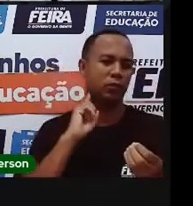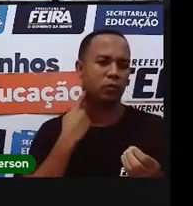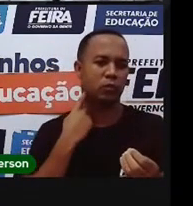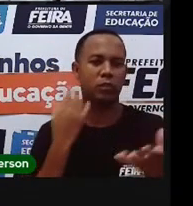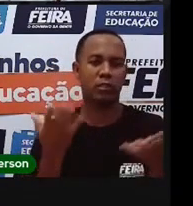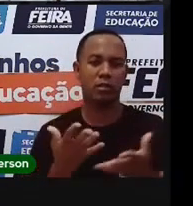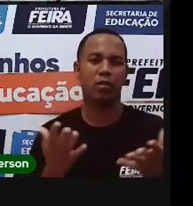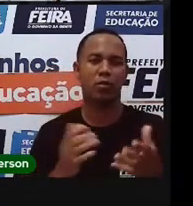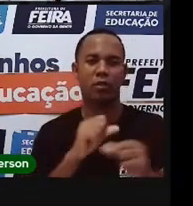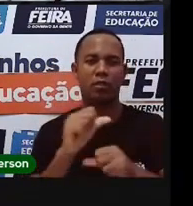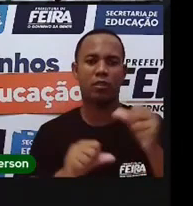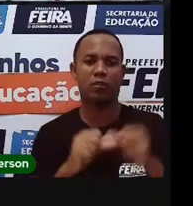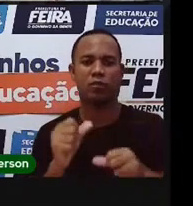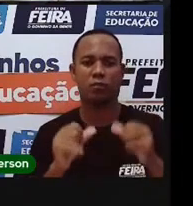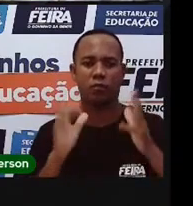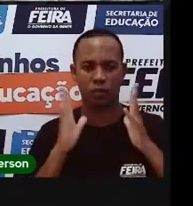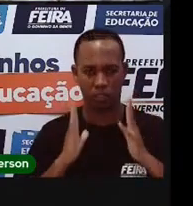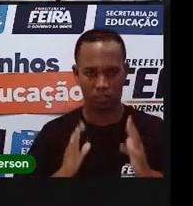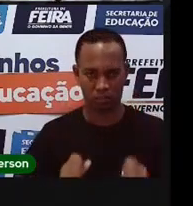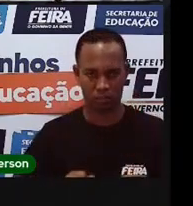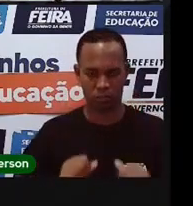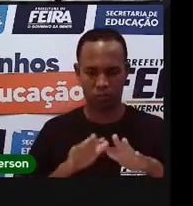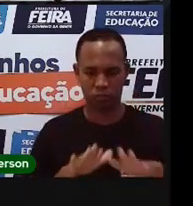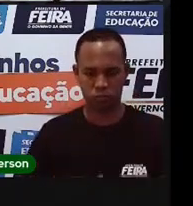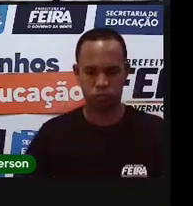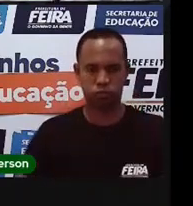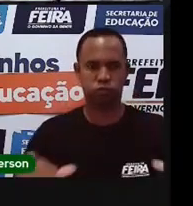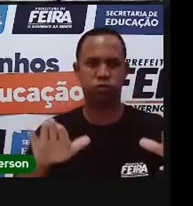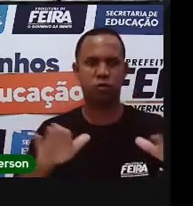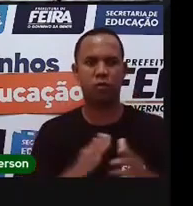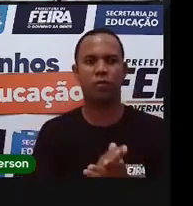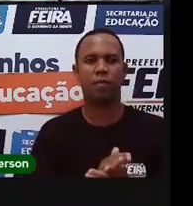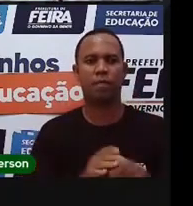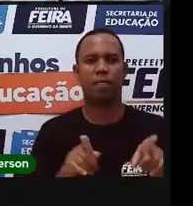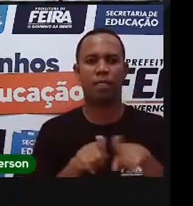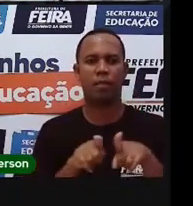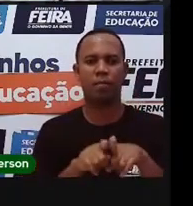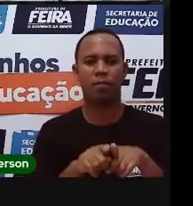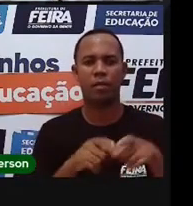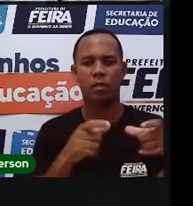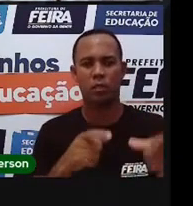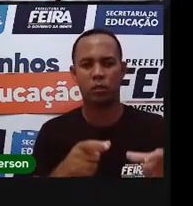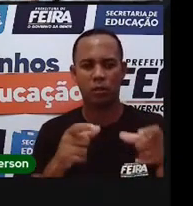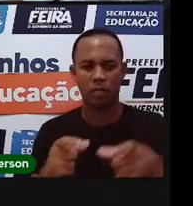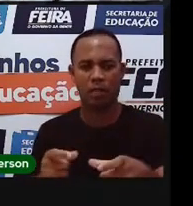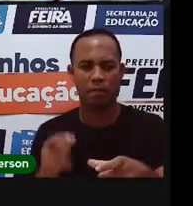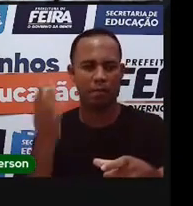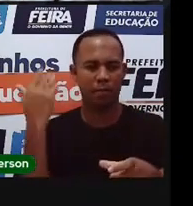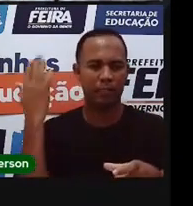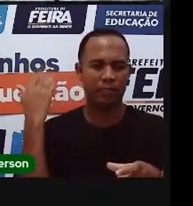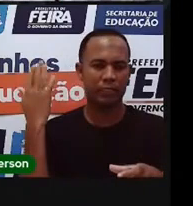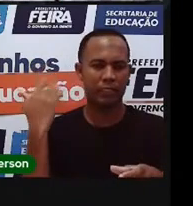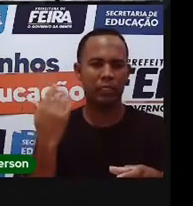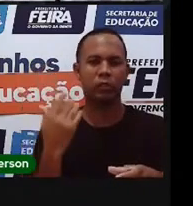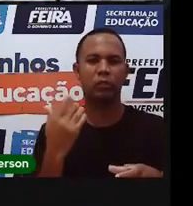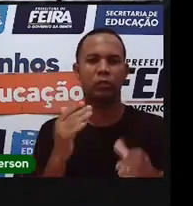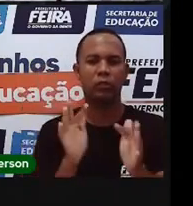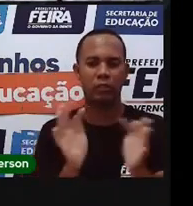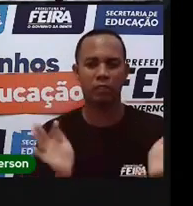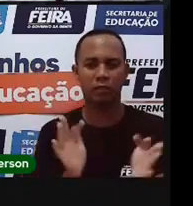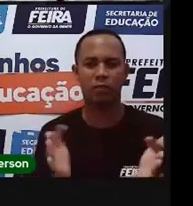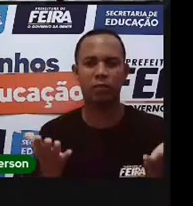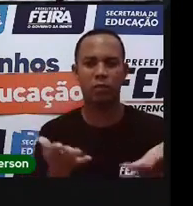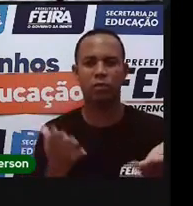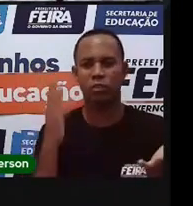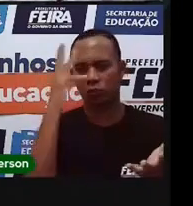pessoal da Rocinha, que mora bem próximo aí desse lugar, muito bonito. E do ladinho, aqui a gente tem